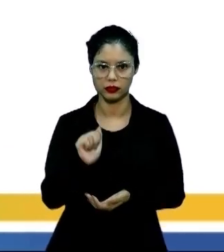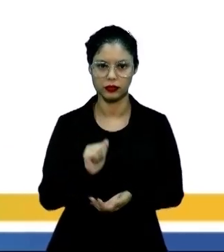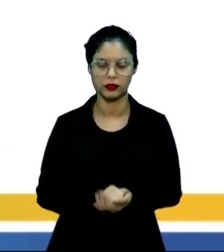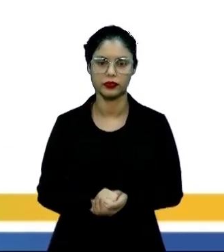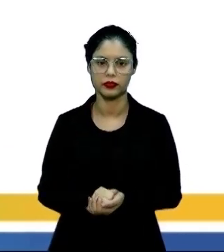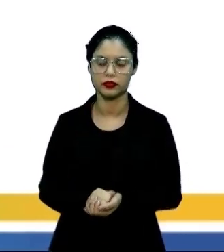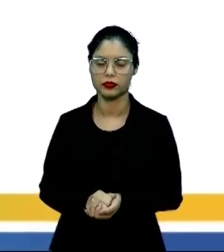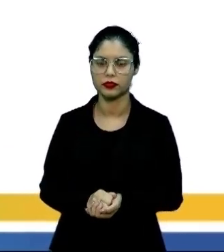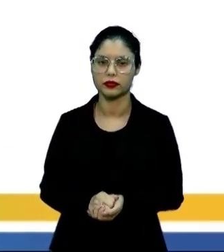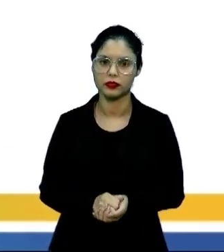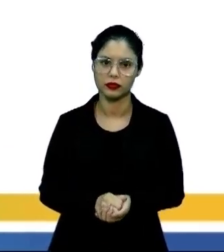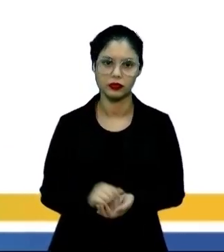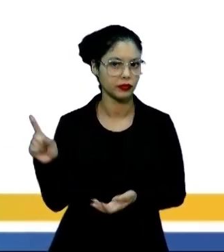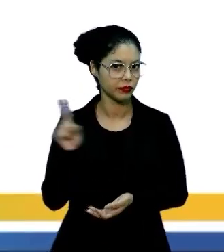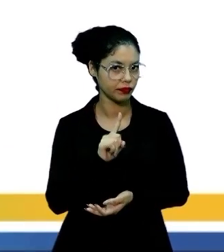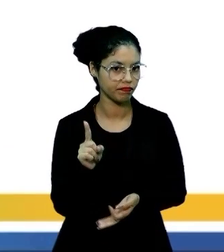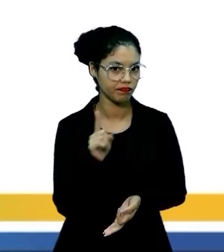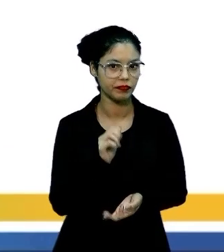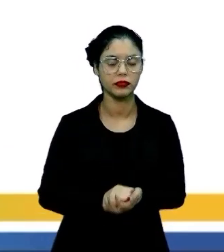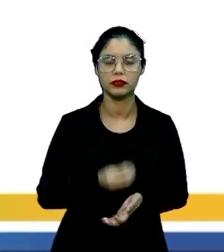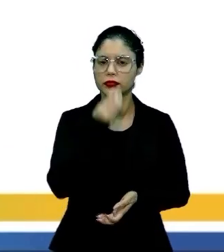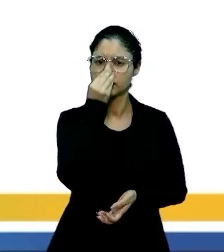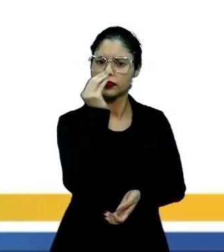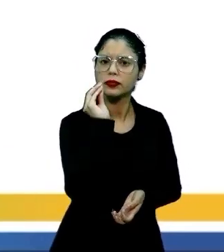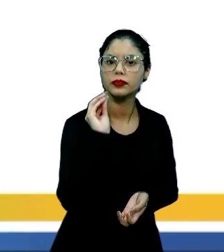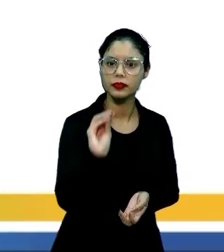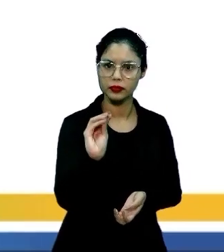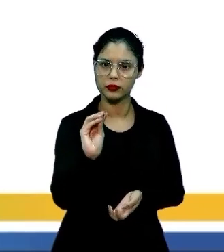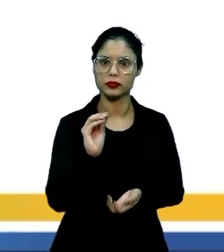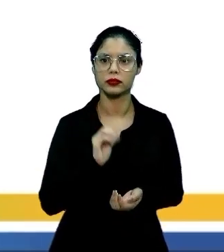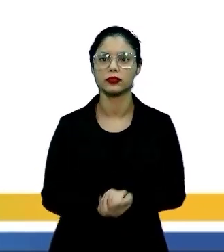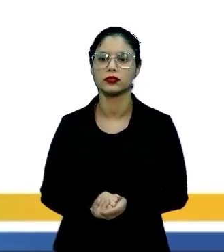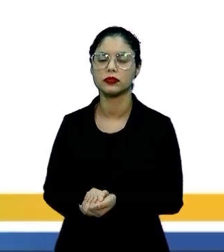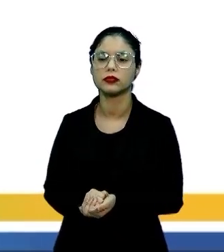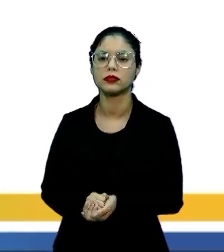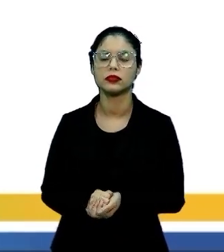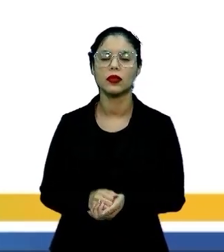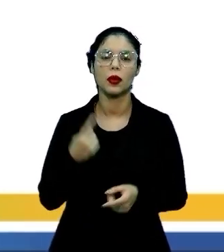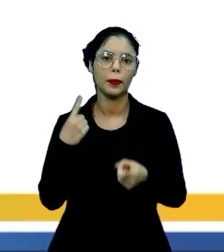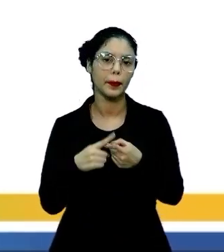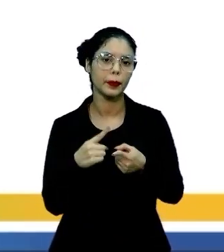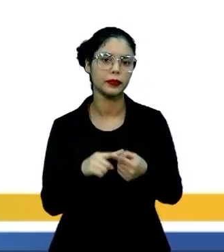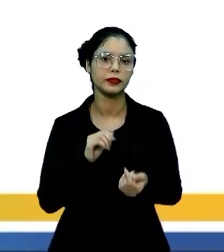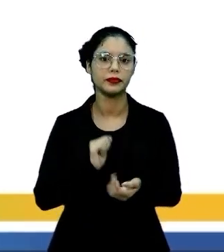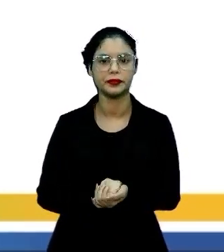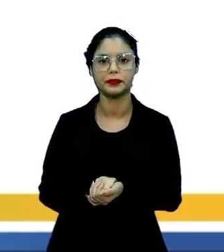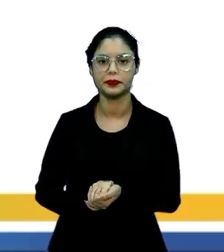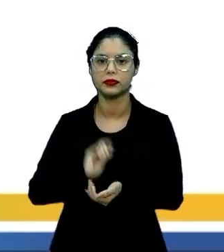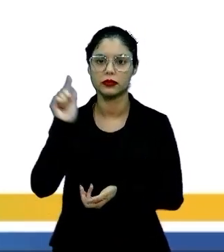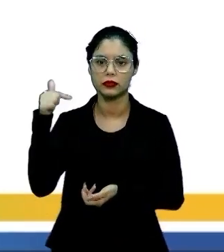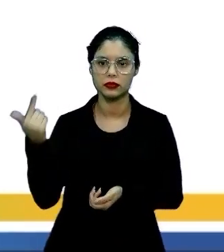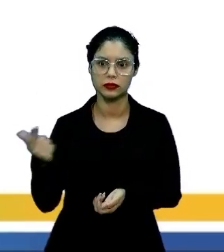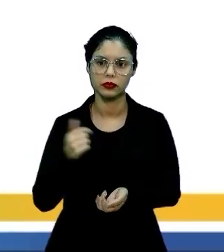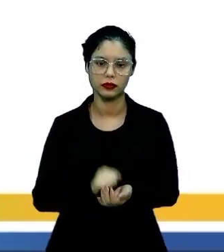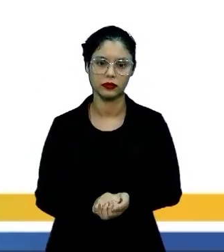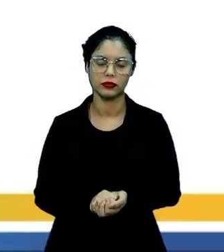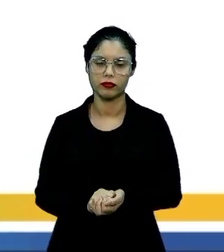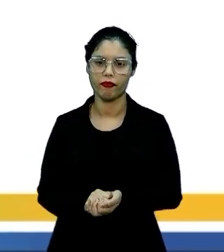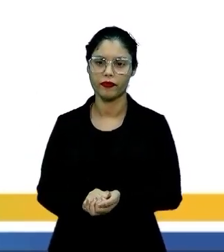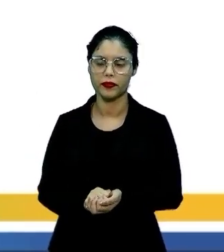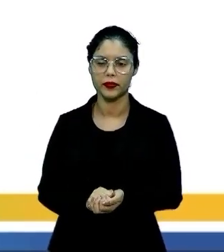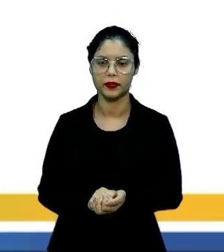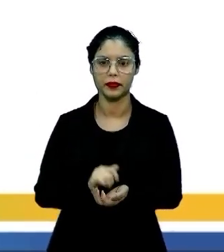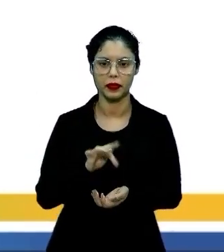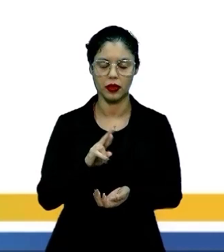Sara. Então a ironia não está aqui. D, menosprezar Coutrin por ser tesoureiro de uma confraria e membro